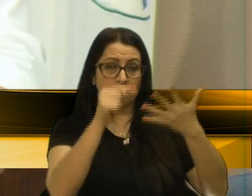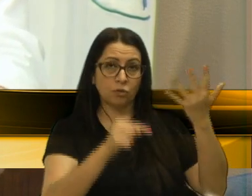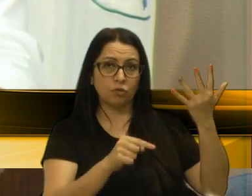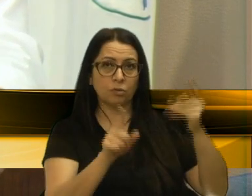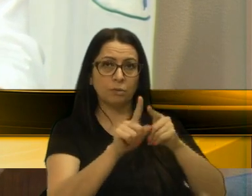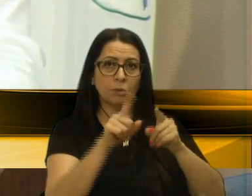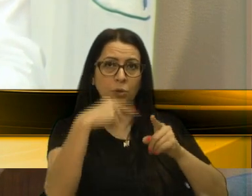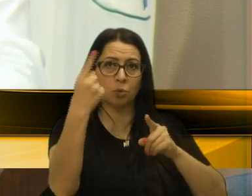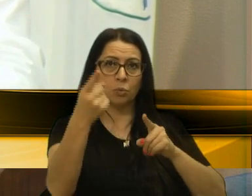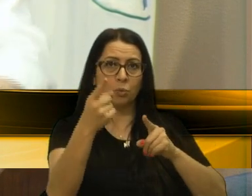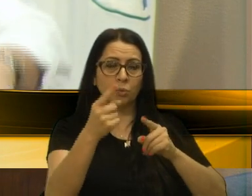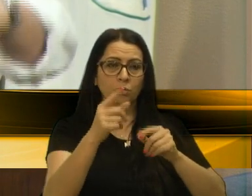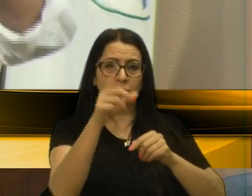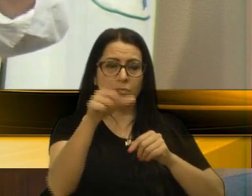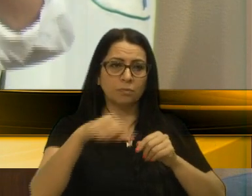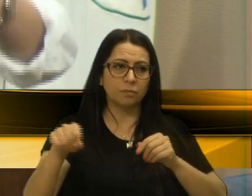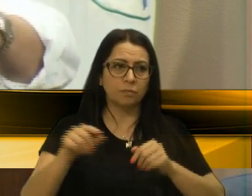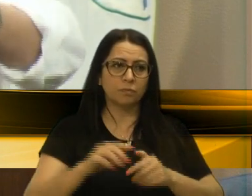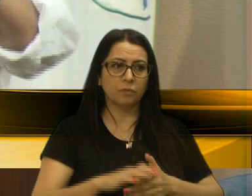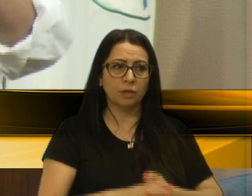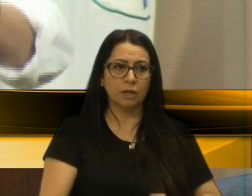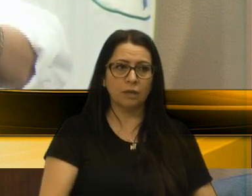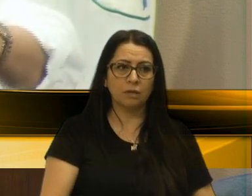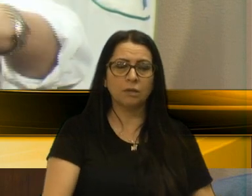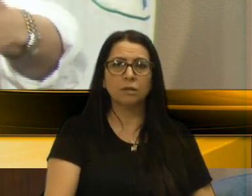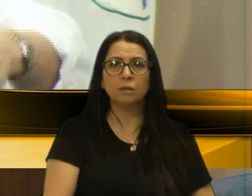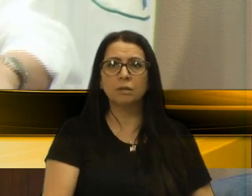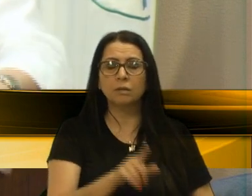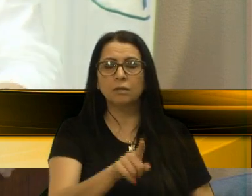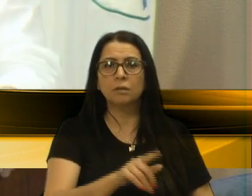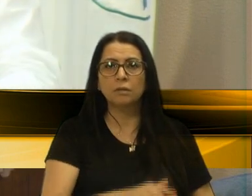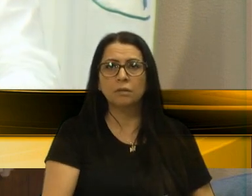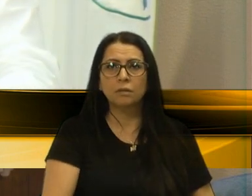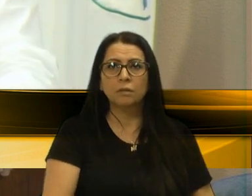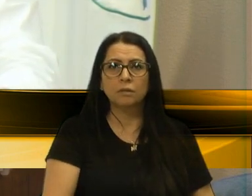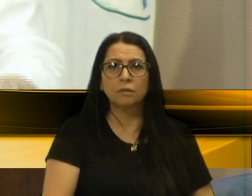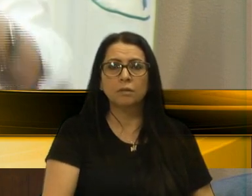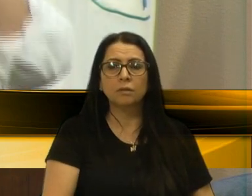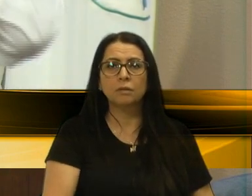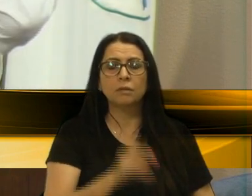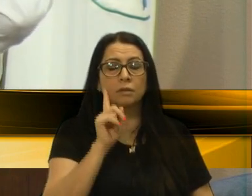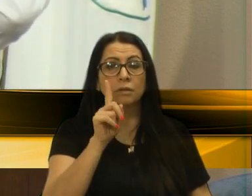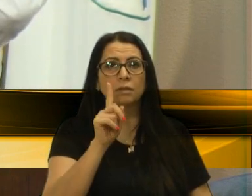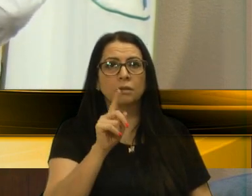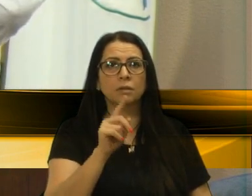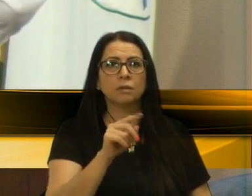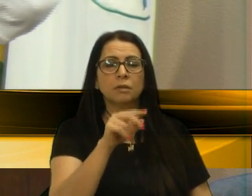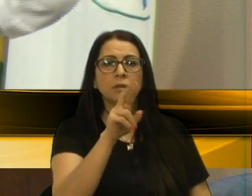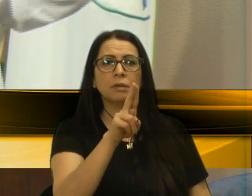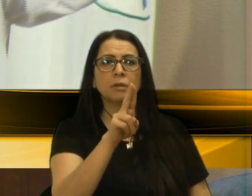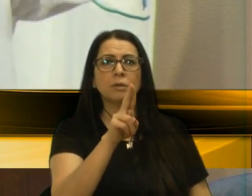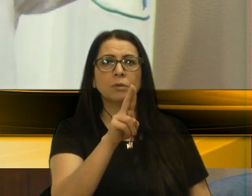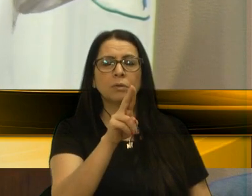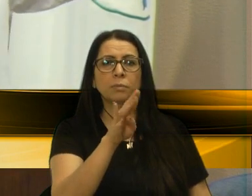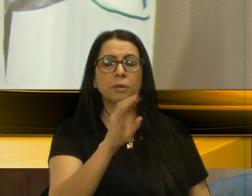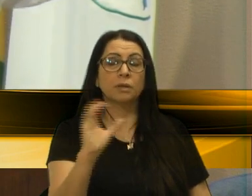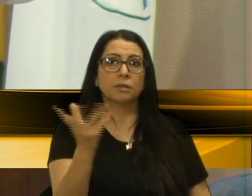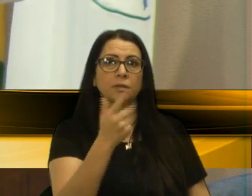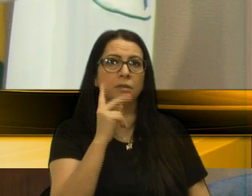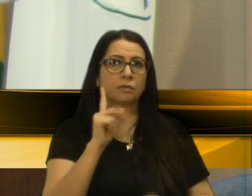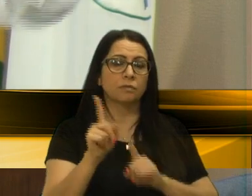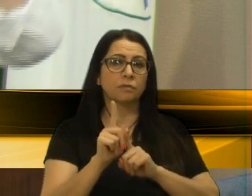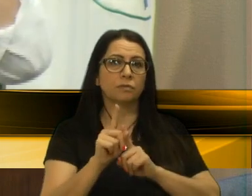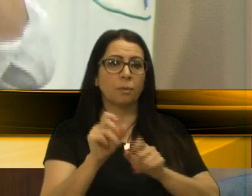sobreposto em outros gravames. Tem várias questões sobrepostas no atual plano diretor. As unidades de conservação vão